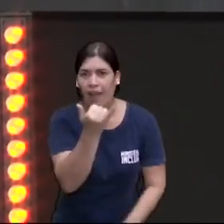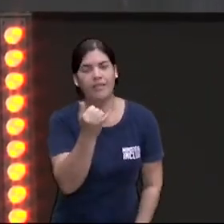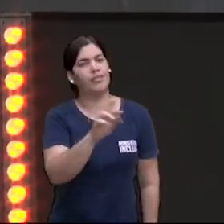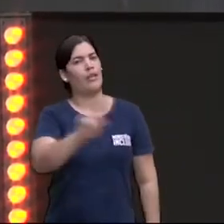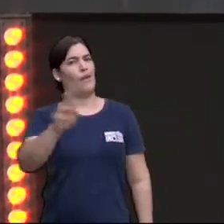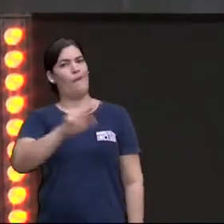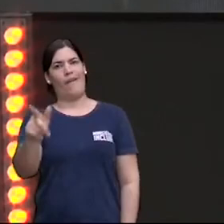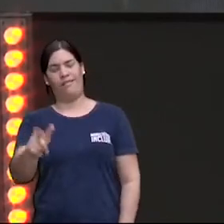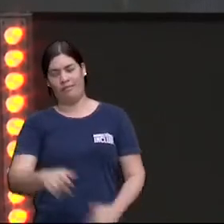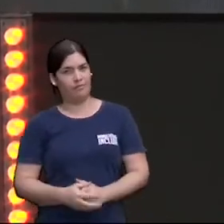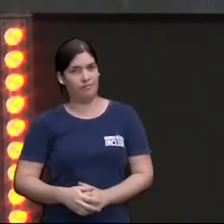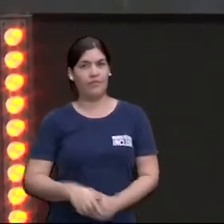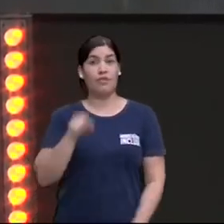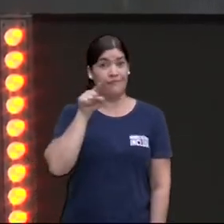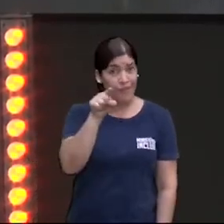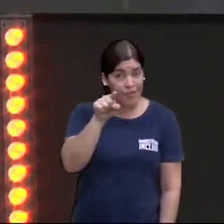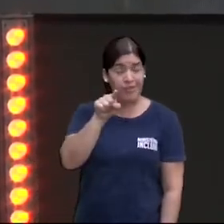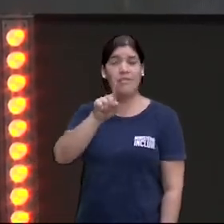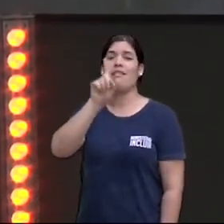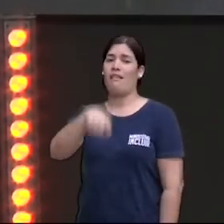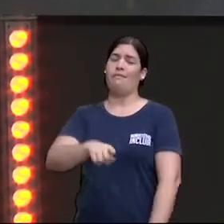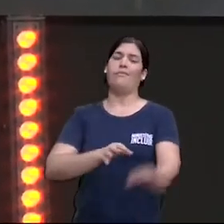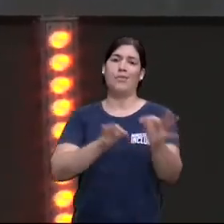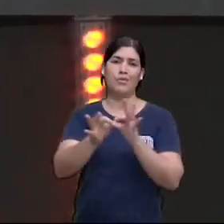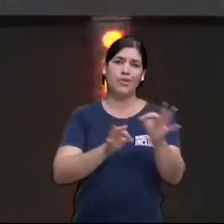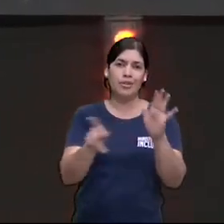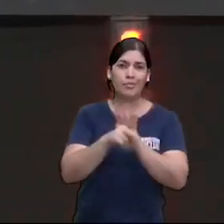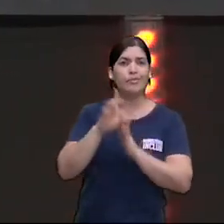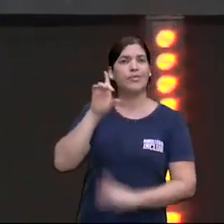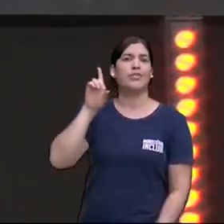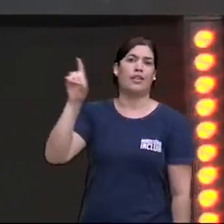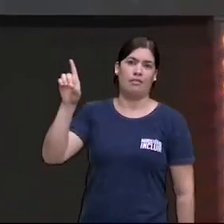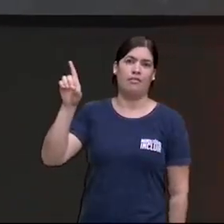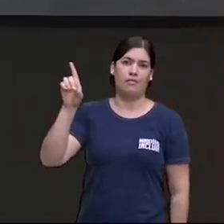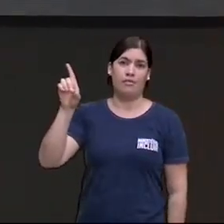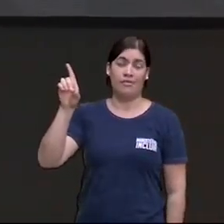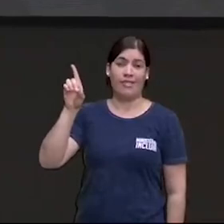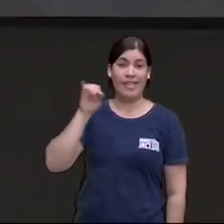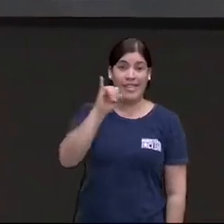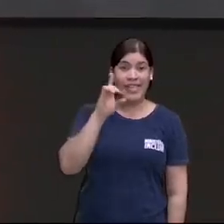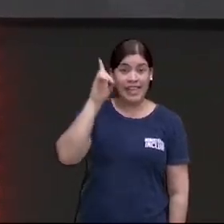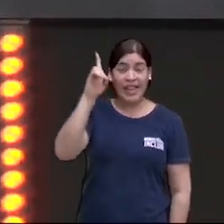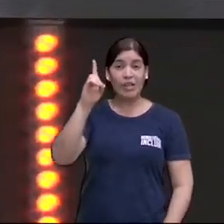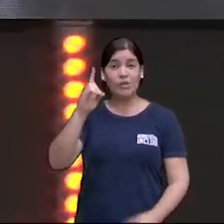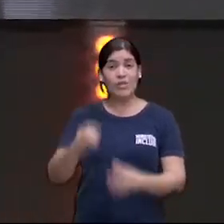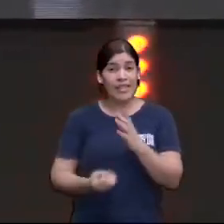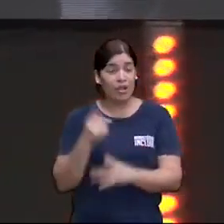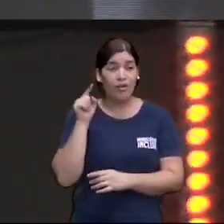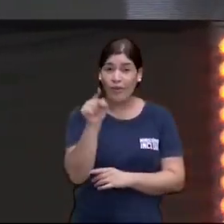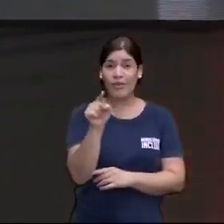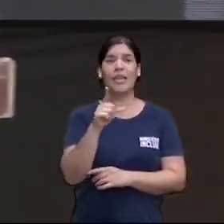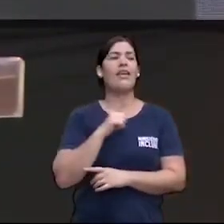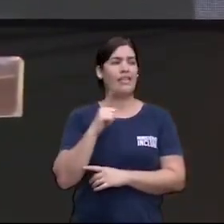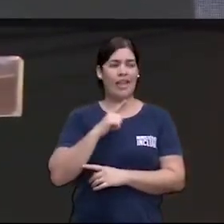Você é um projeto de Deus. E se Deus te projetou, Deus tem